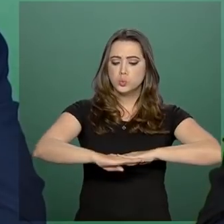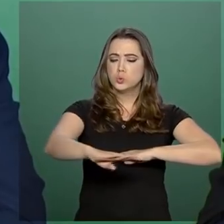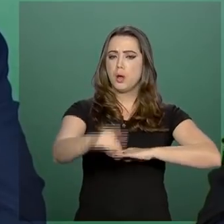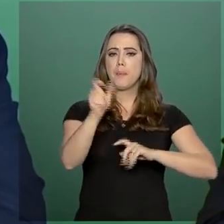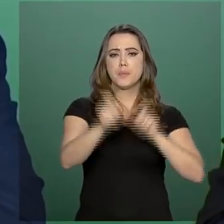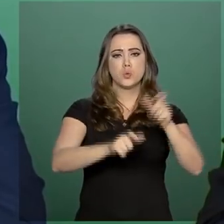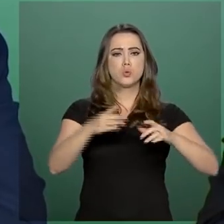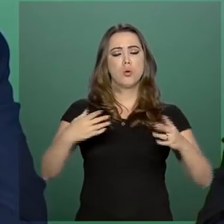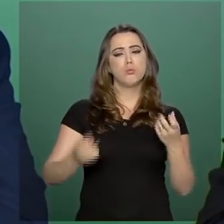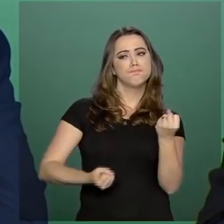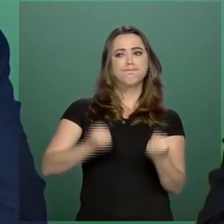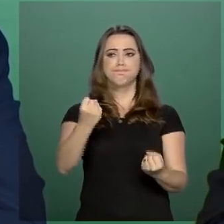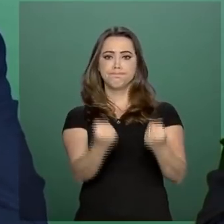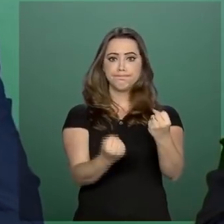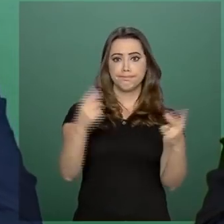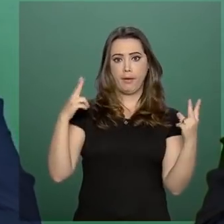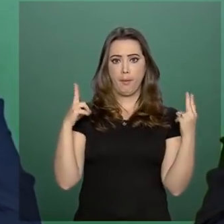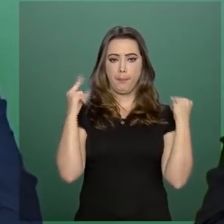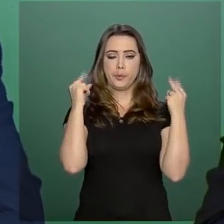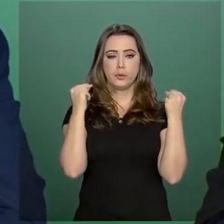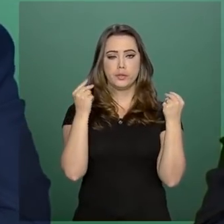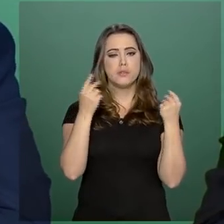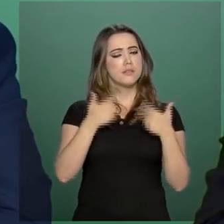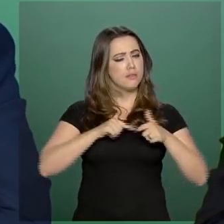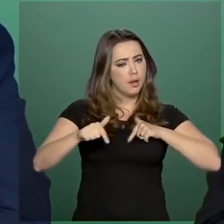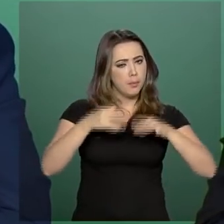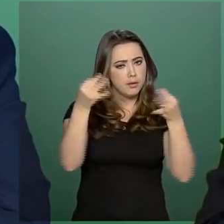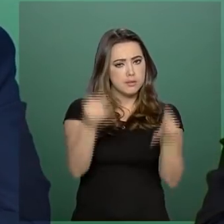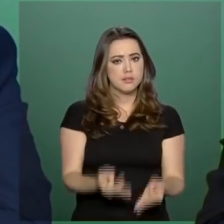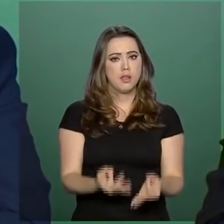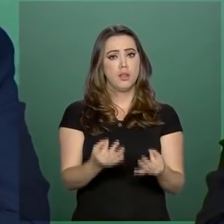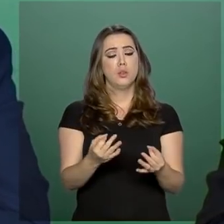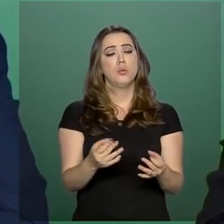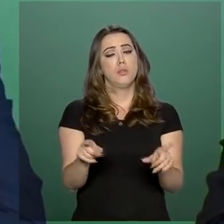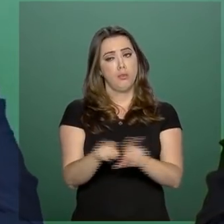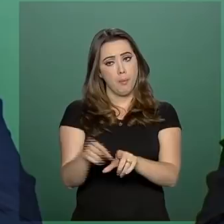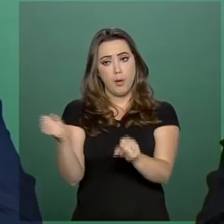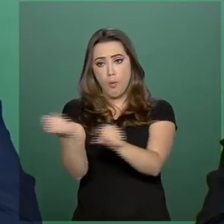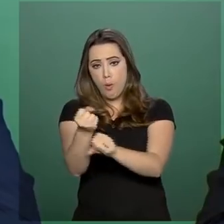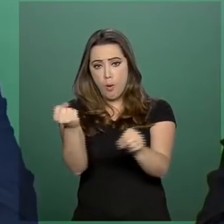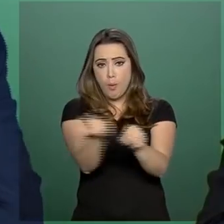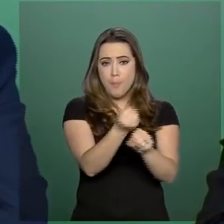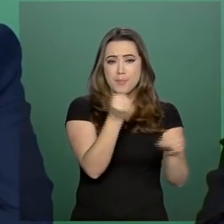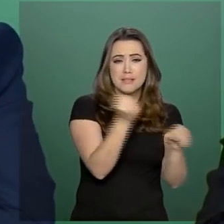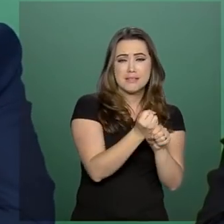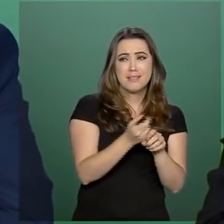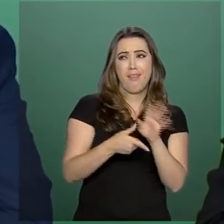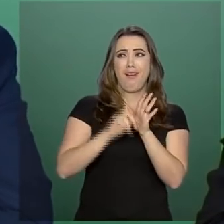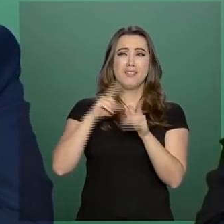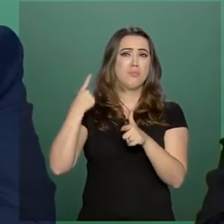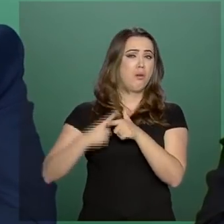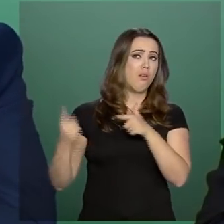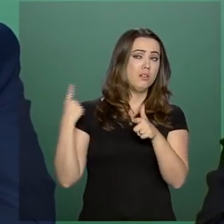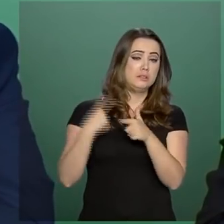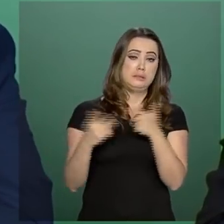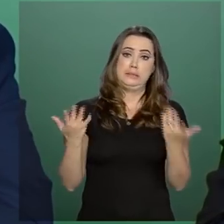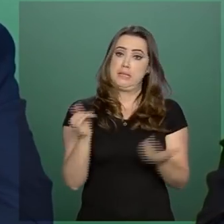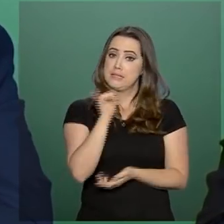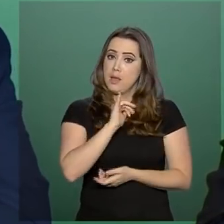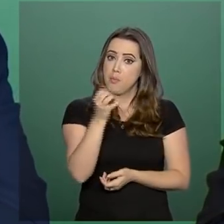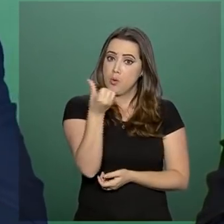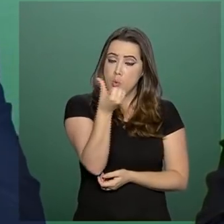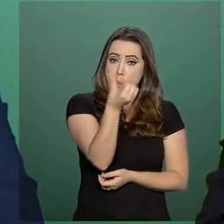profissional do volante poder trabalhar e concluir obras que são emblemáticas. Nós não podemos admitir mais, por exemplo, ao 63